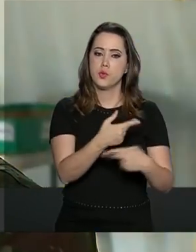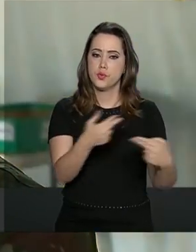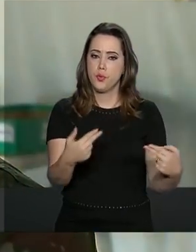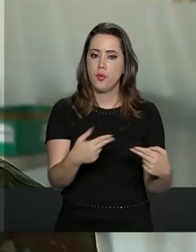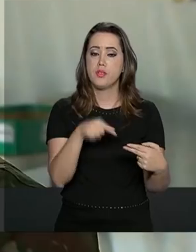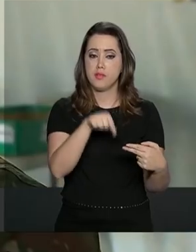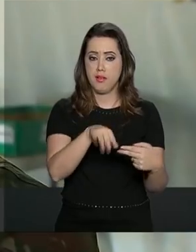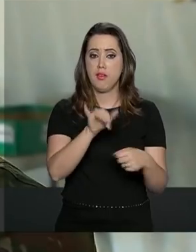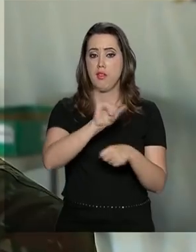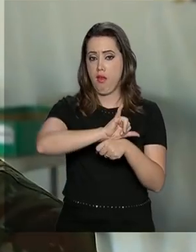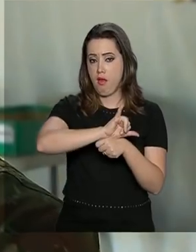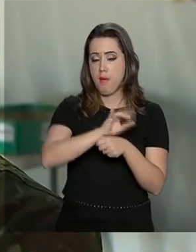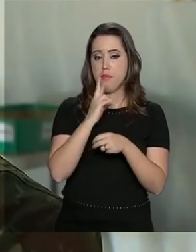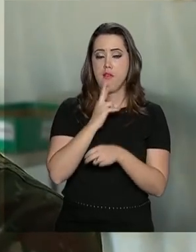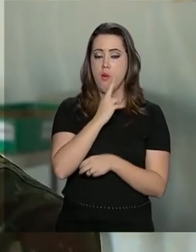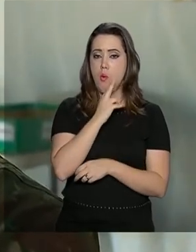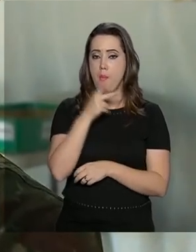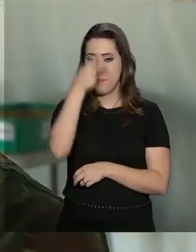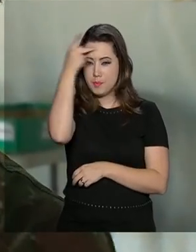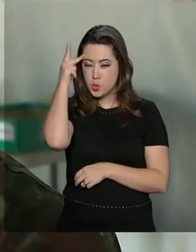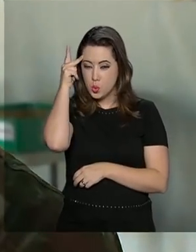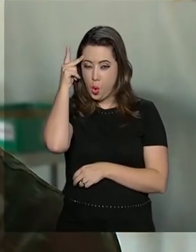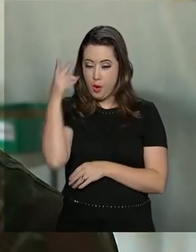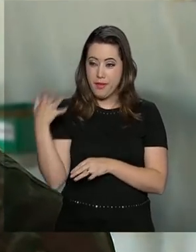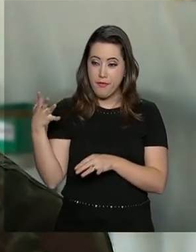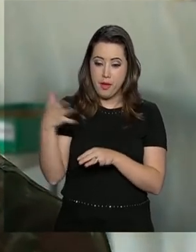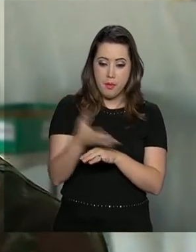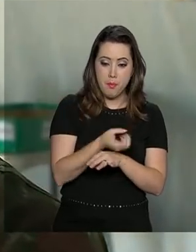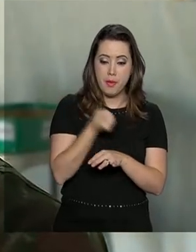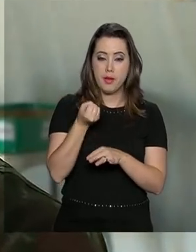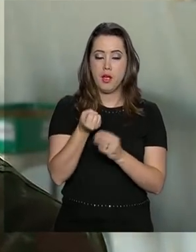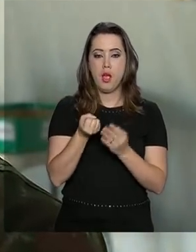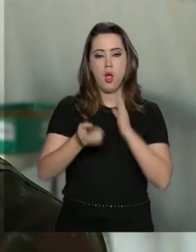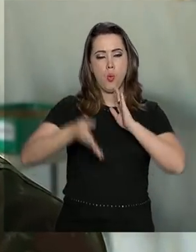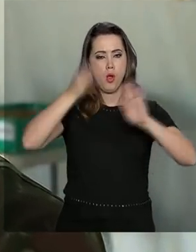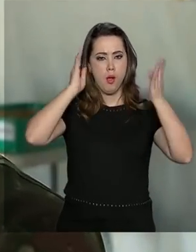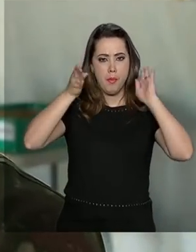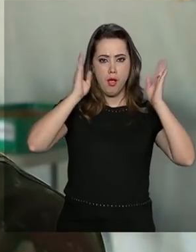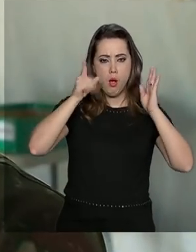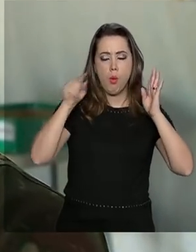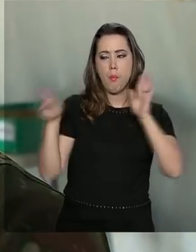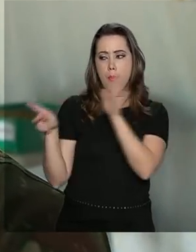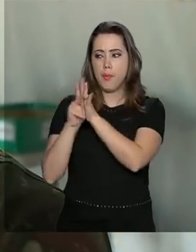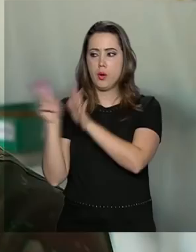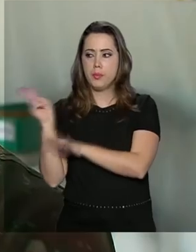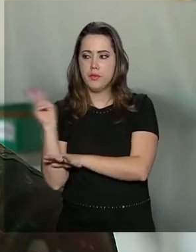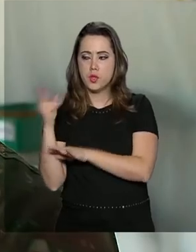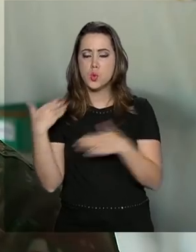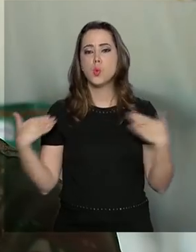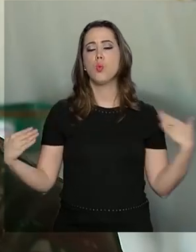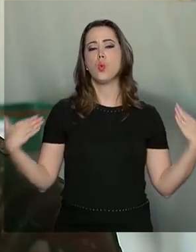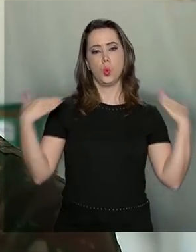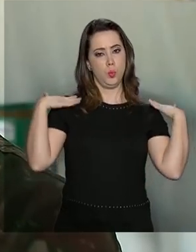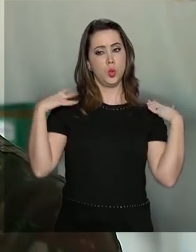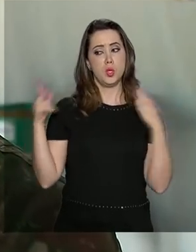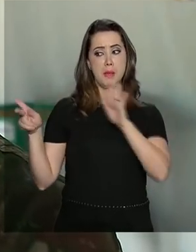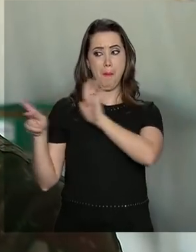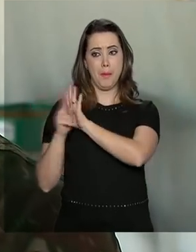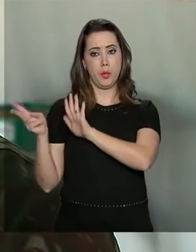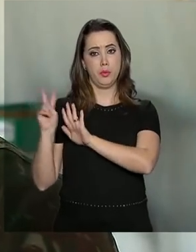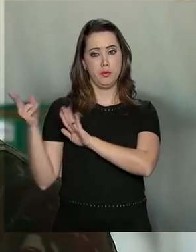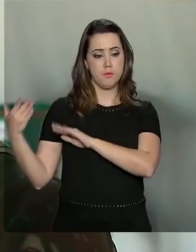Boa Vista. Quem vem buscar é o caminhão venezuelano dirigido por um motorista